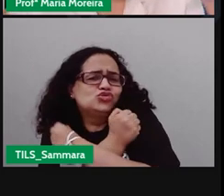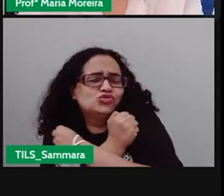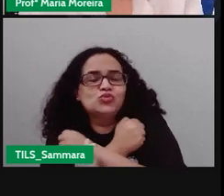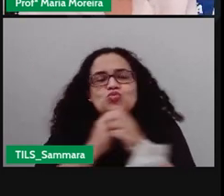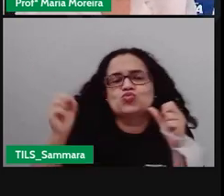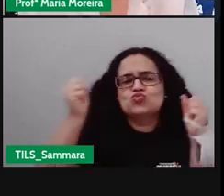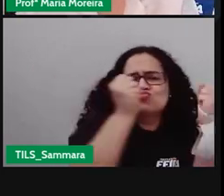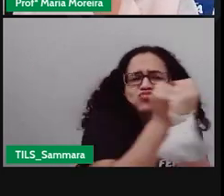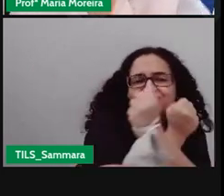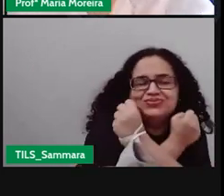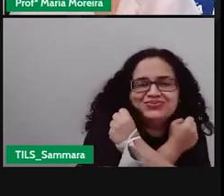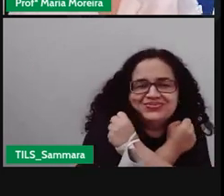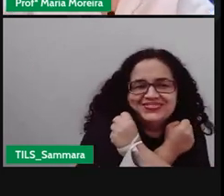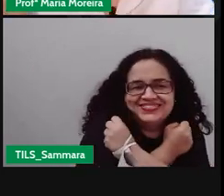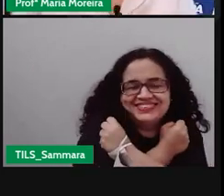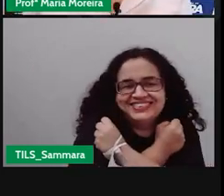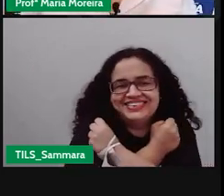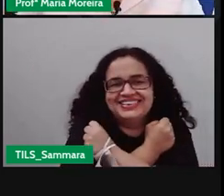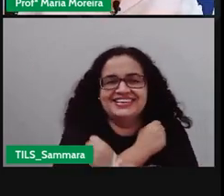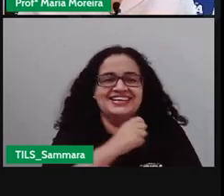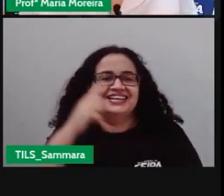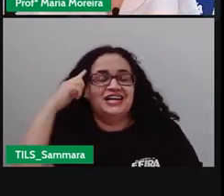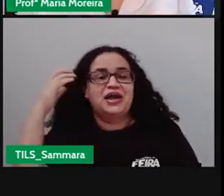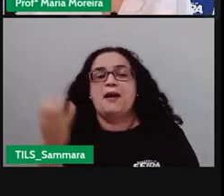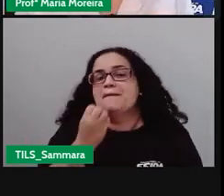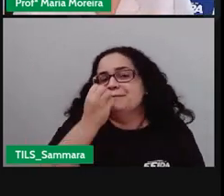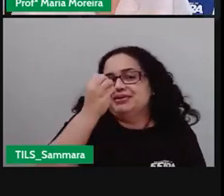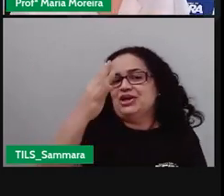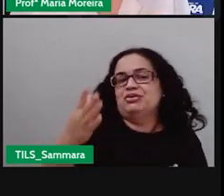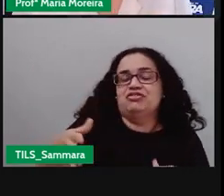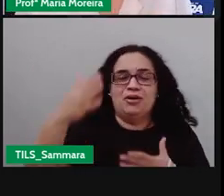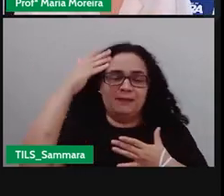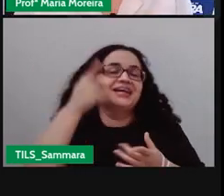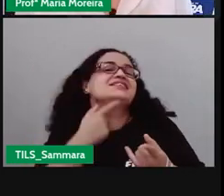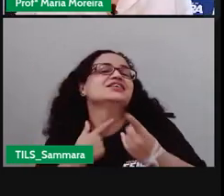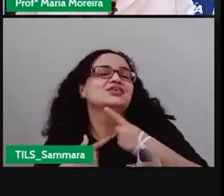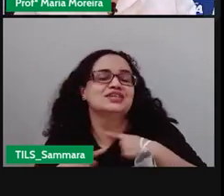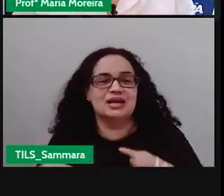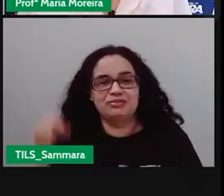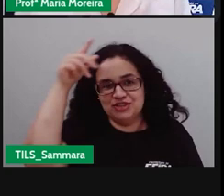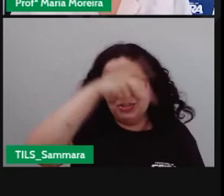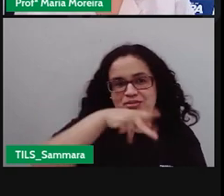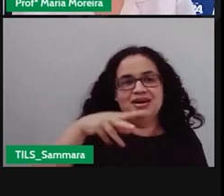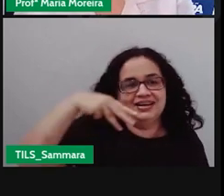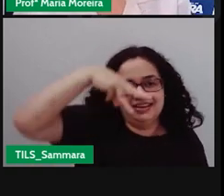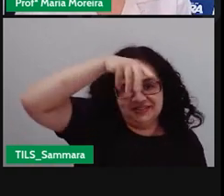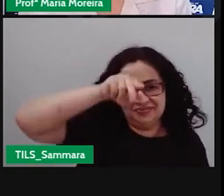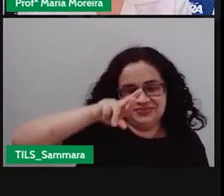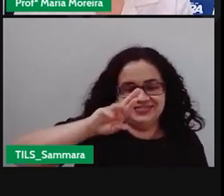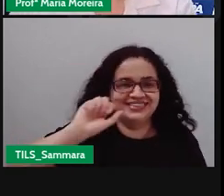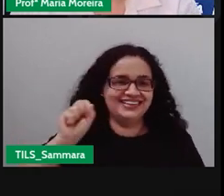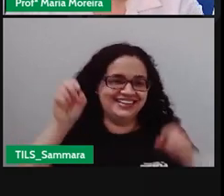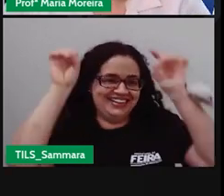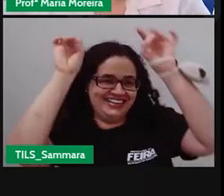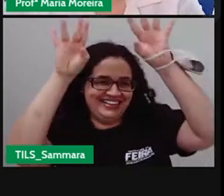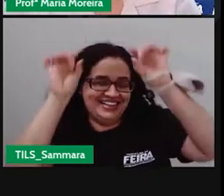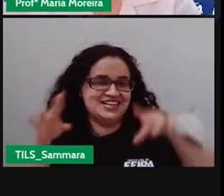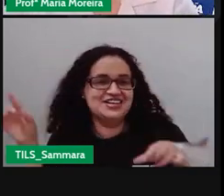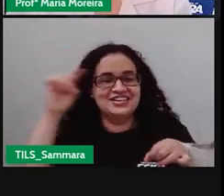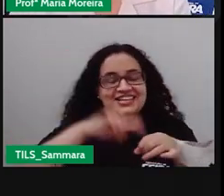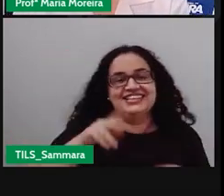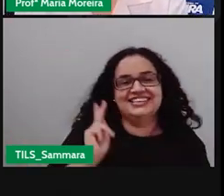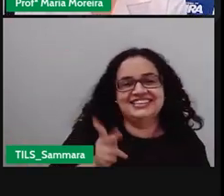dar aquele abraço bem apertado Samara foi um prazer lhe conhecer tá? pois é participação especial volte